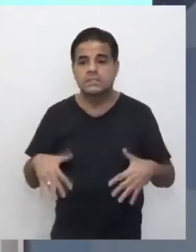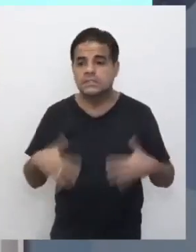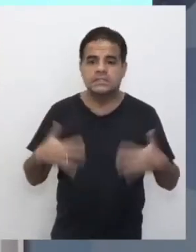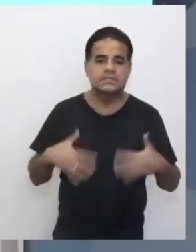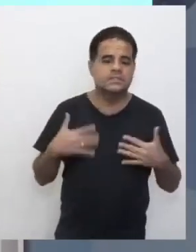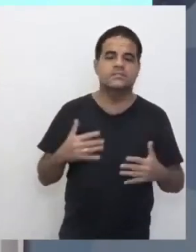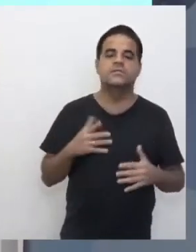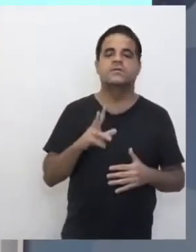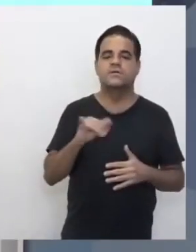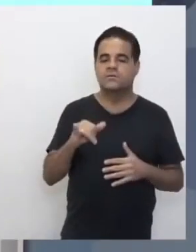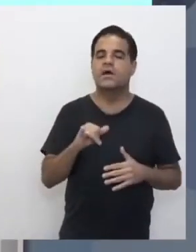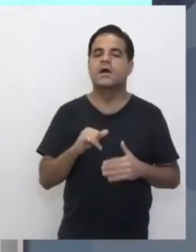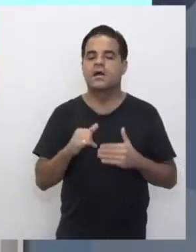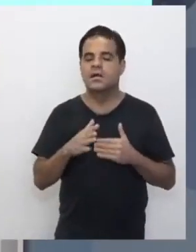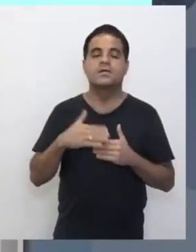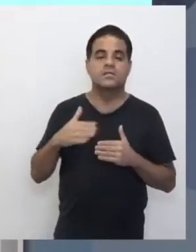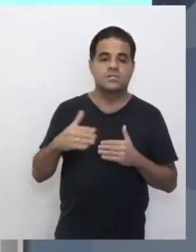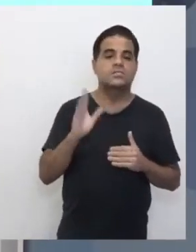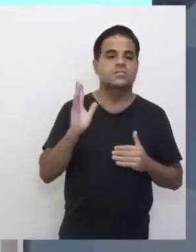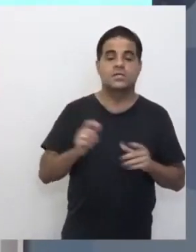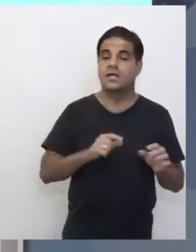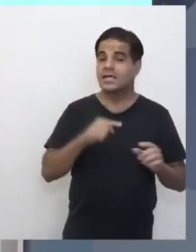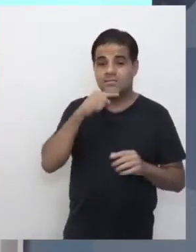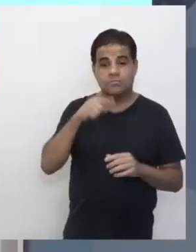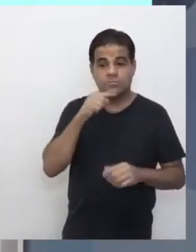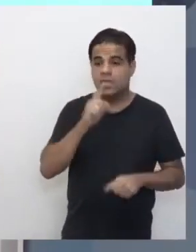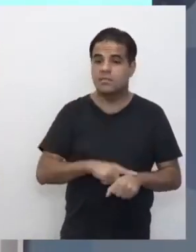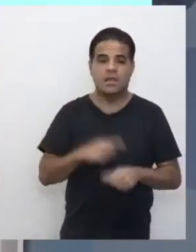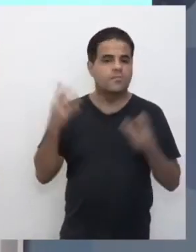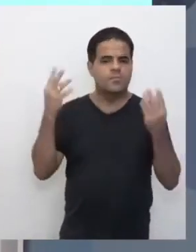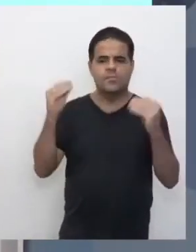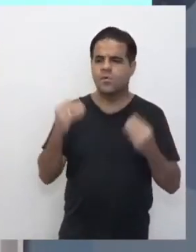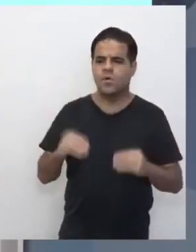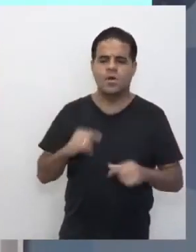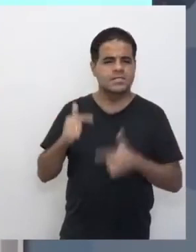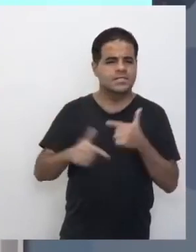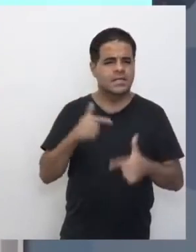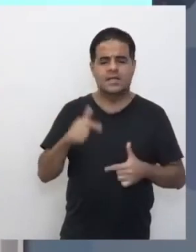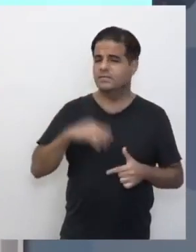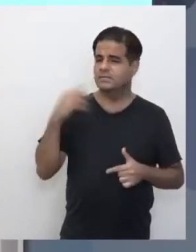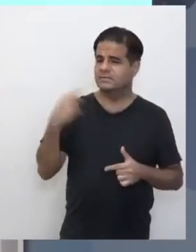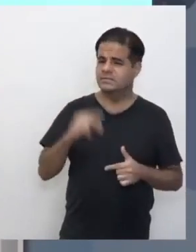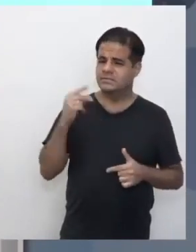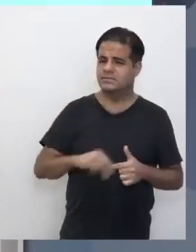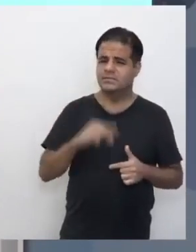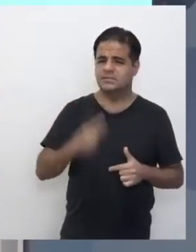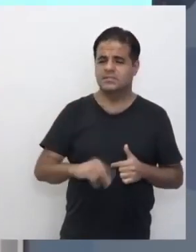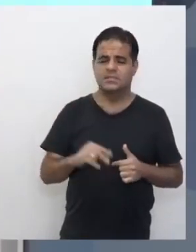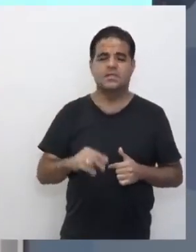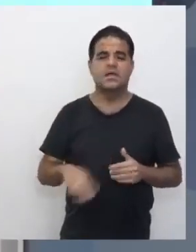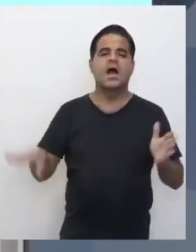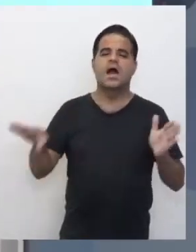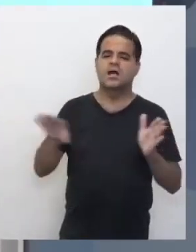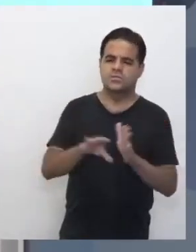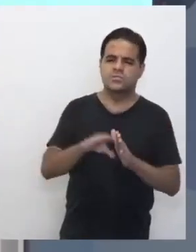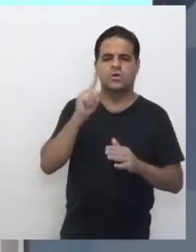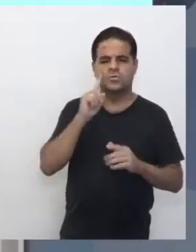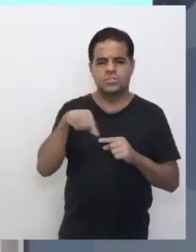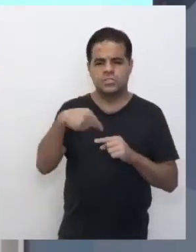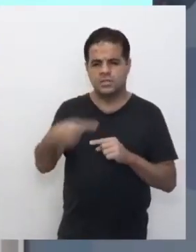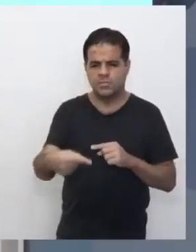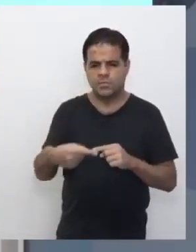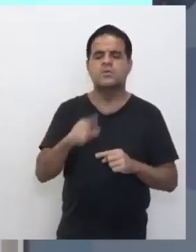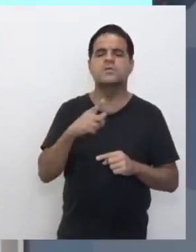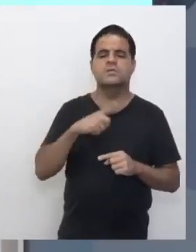Gente, vai dar bom, né? A gente, às vezes, não tem o tempo de colocar essas tarefas correndo de uma aula pra outra, mas até o dia seguinte elas vão estar